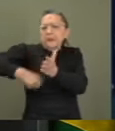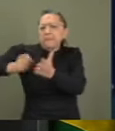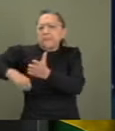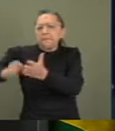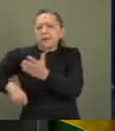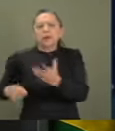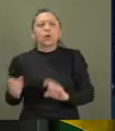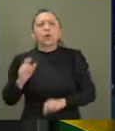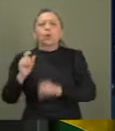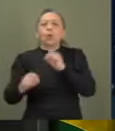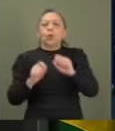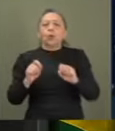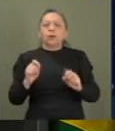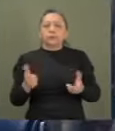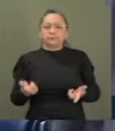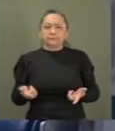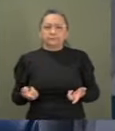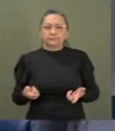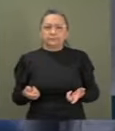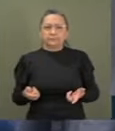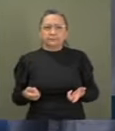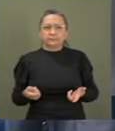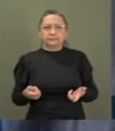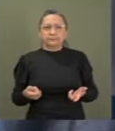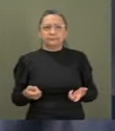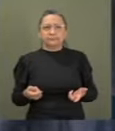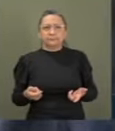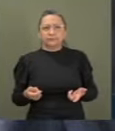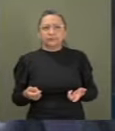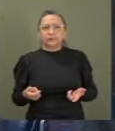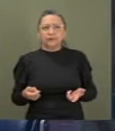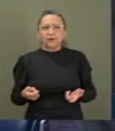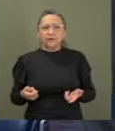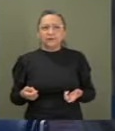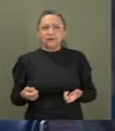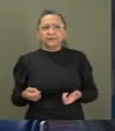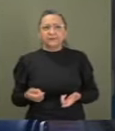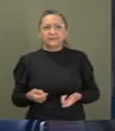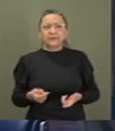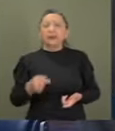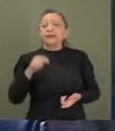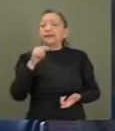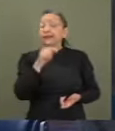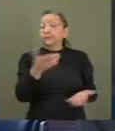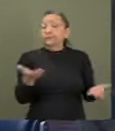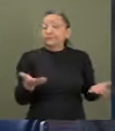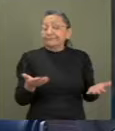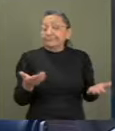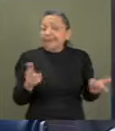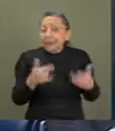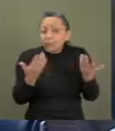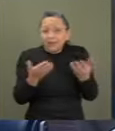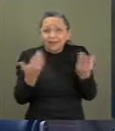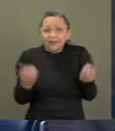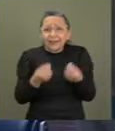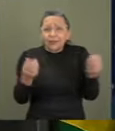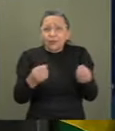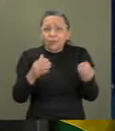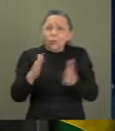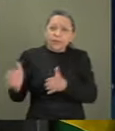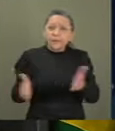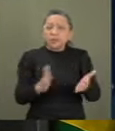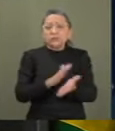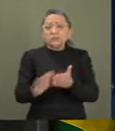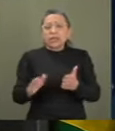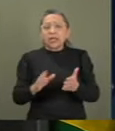que é um caminho que não seja via partido político. As